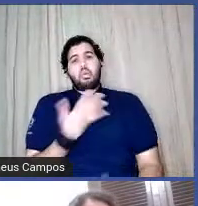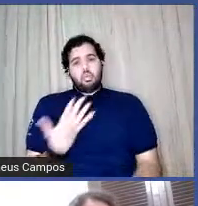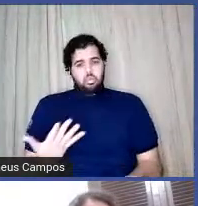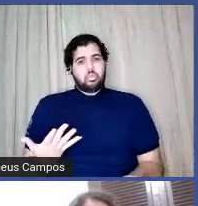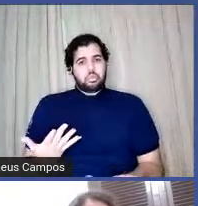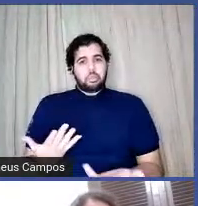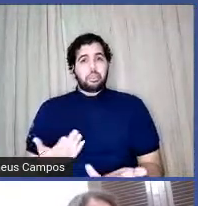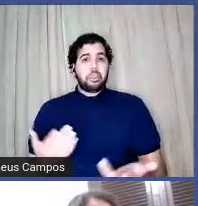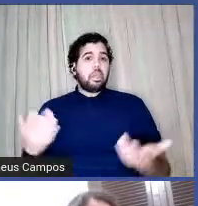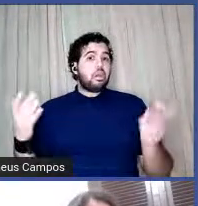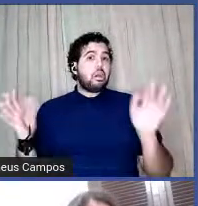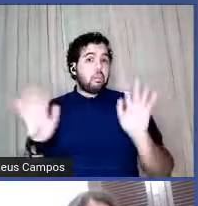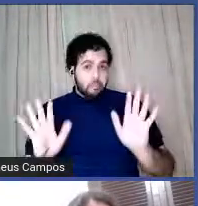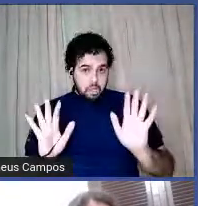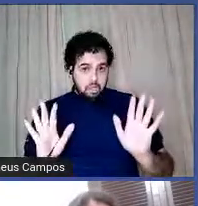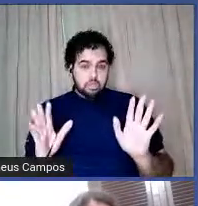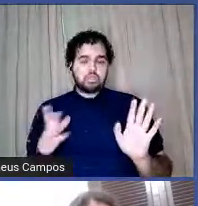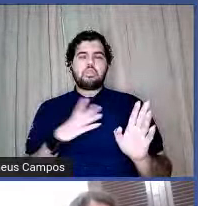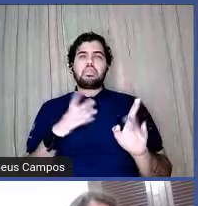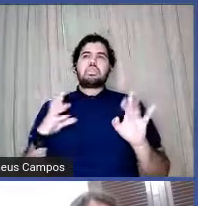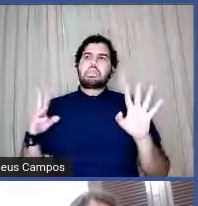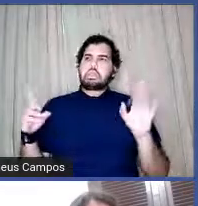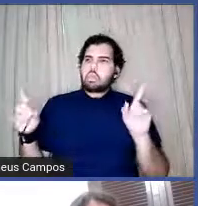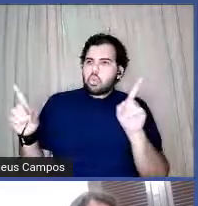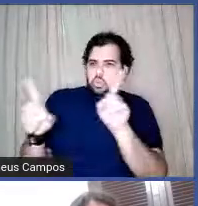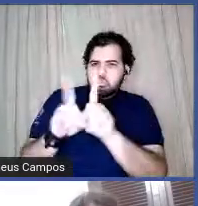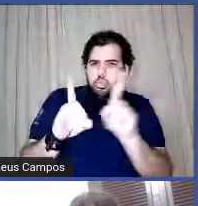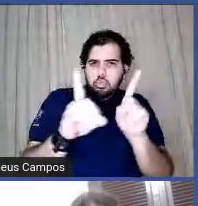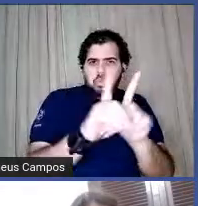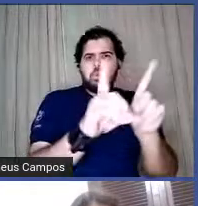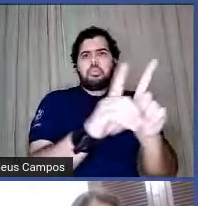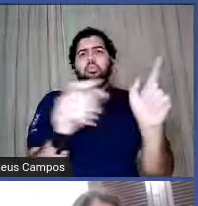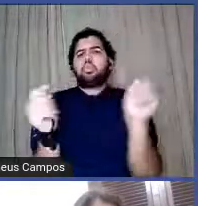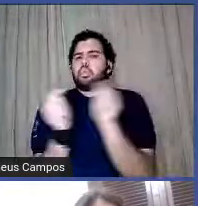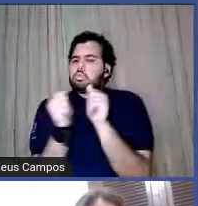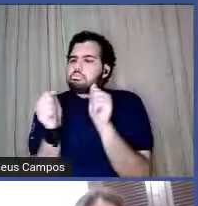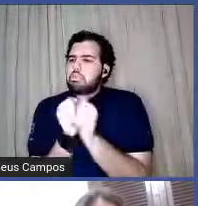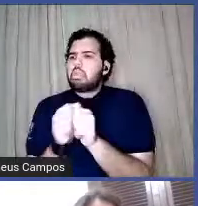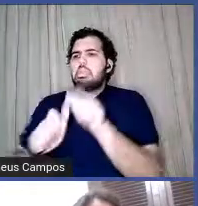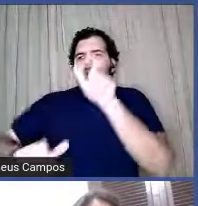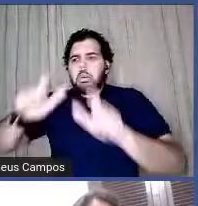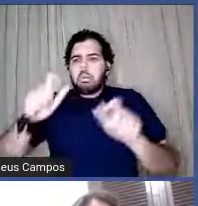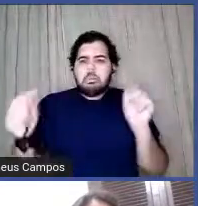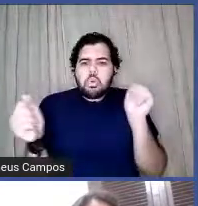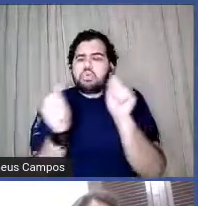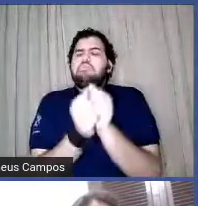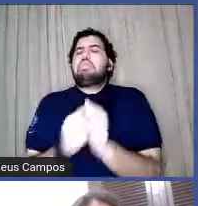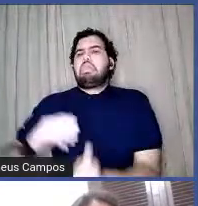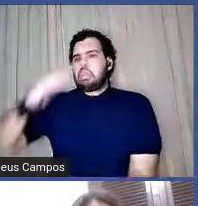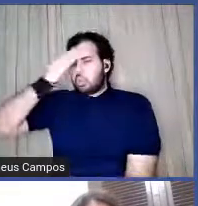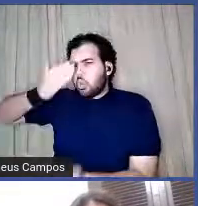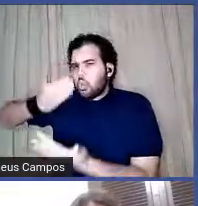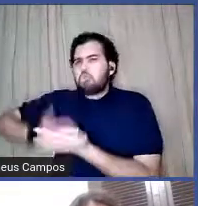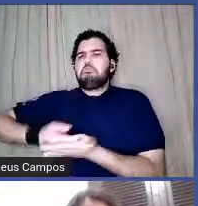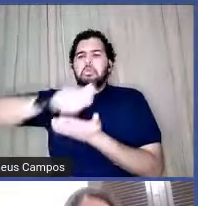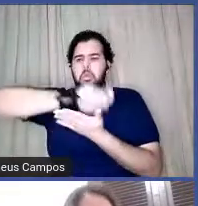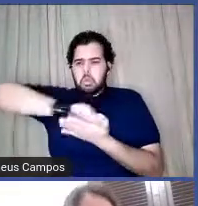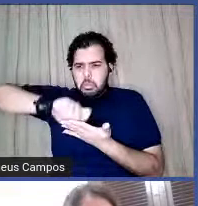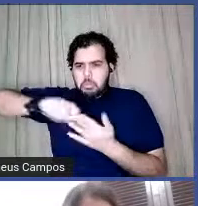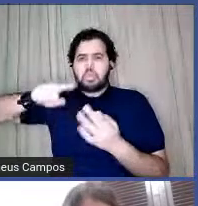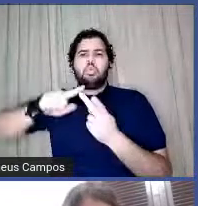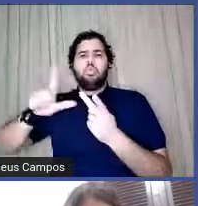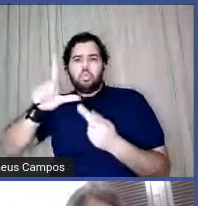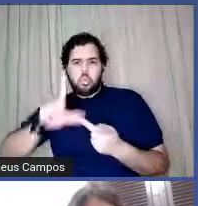mas de tanto andar com gente que acredita nessa questão da escrita e da literatura